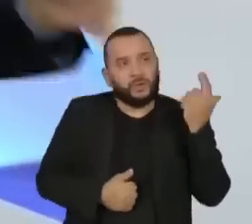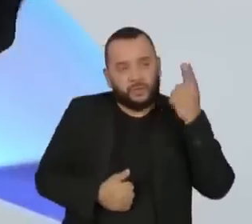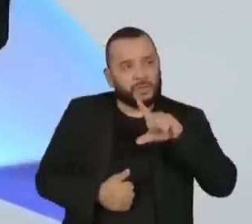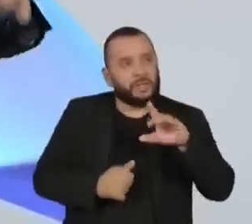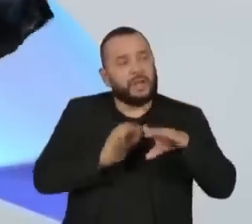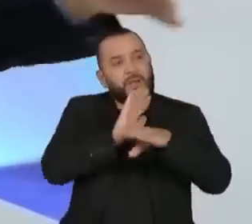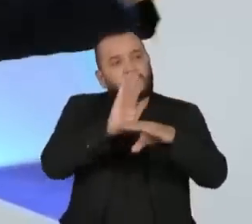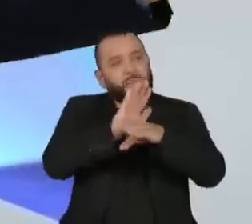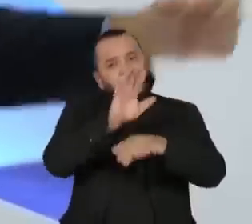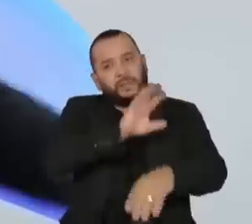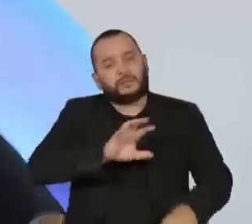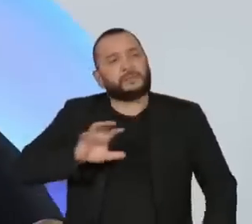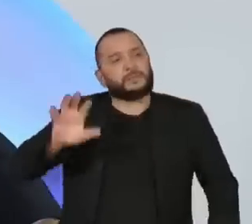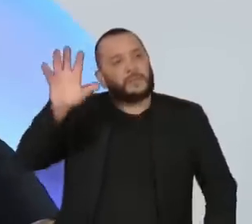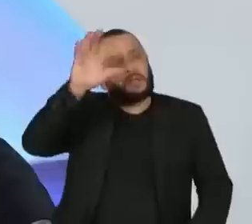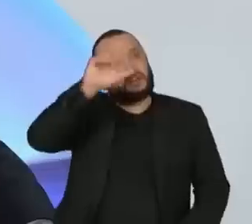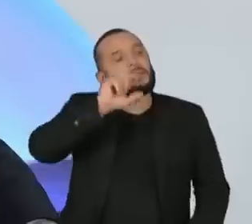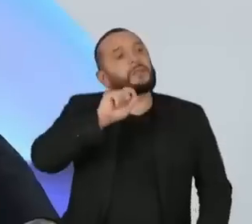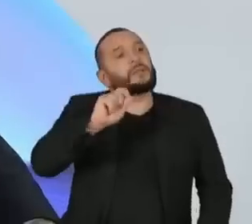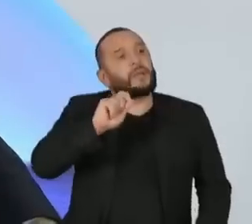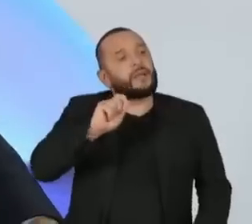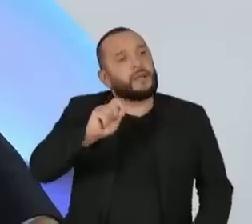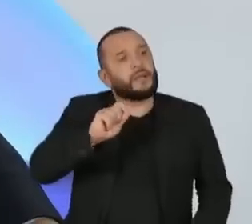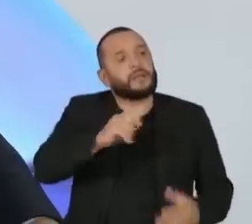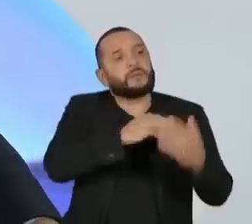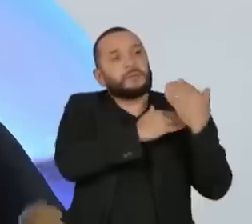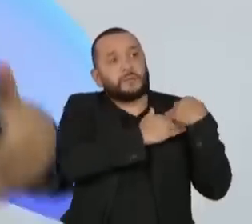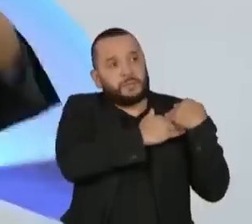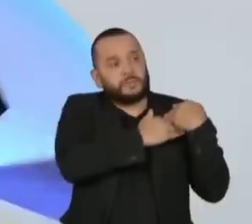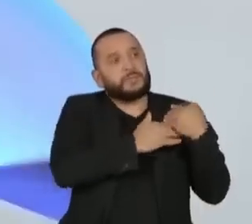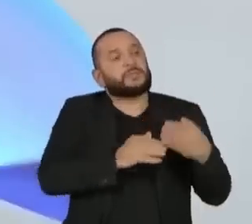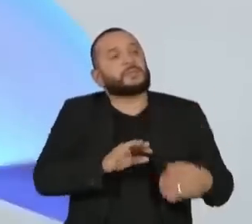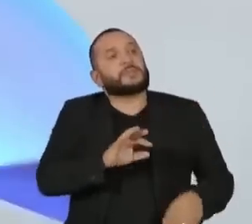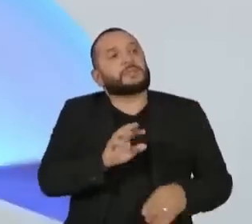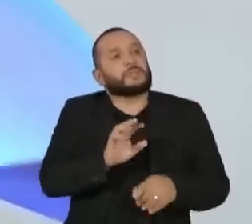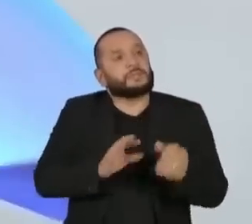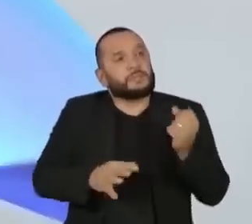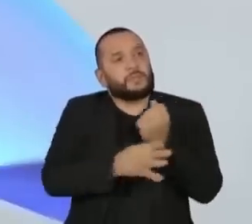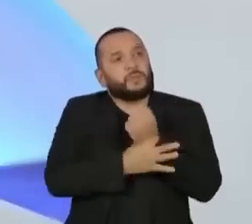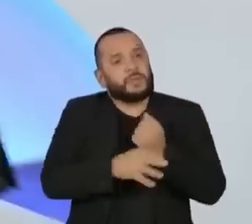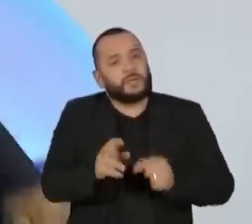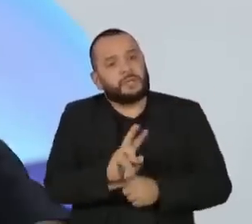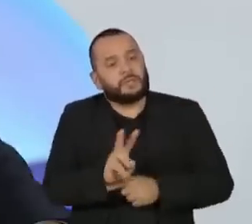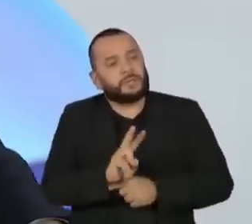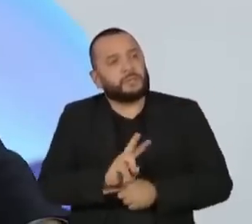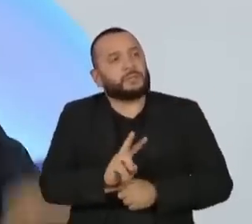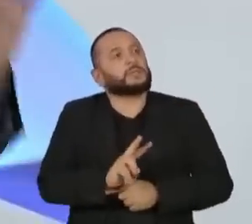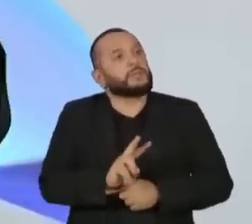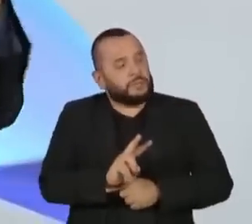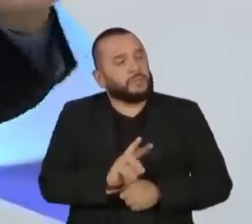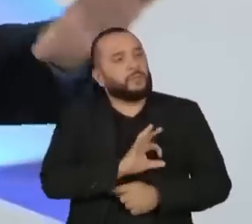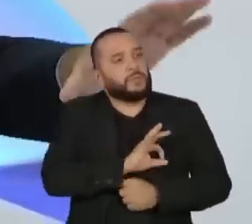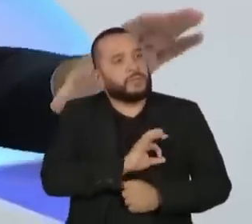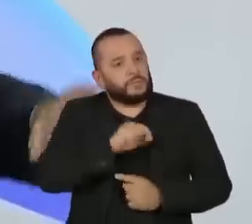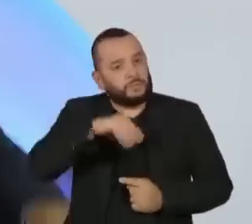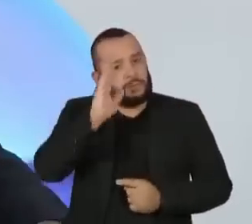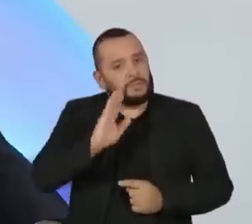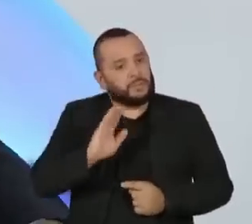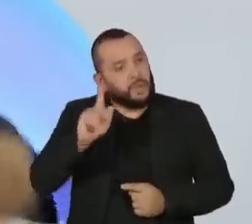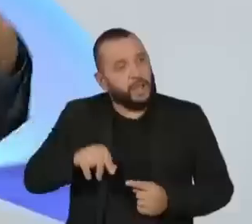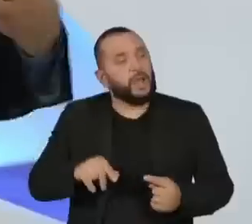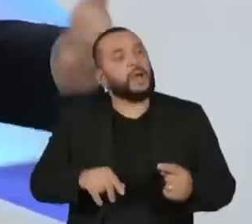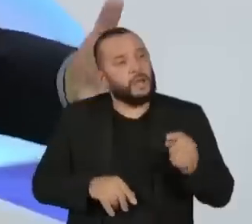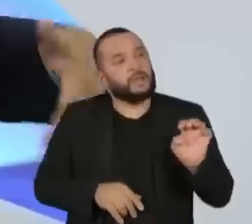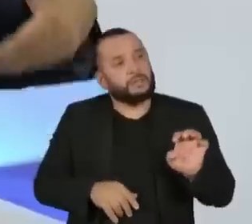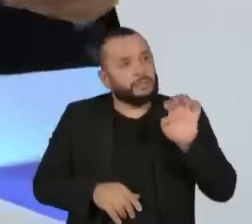os estados. Quem comanda a segurança pública no Brasil? Os estados. O governo federal, foi essa a orientação do presidente, vai estar mais